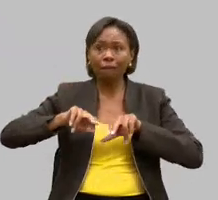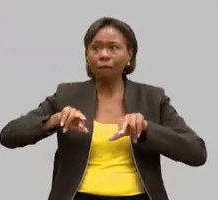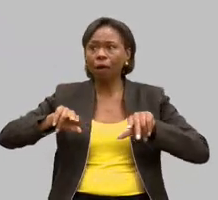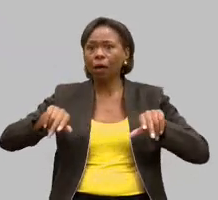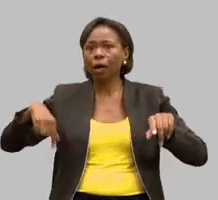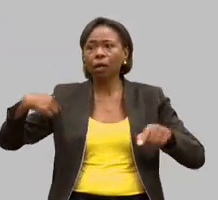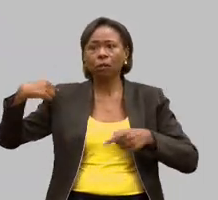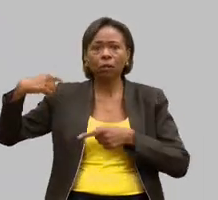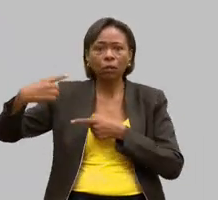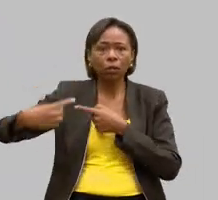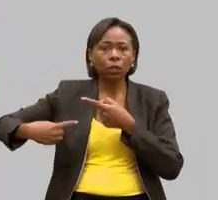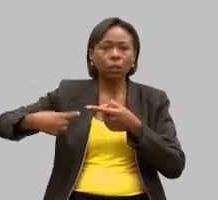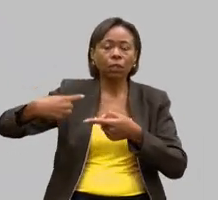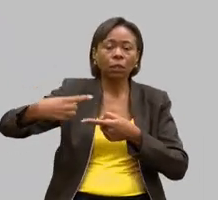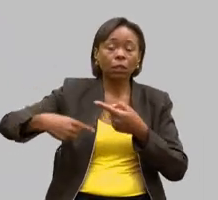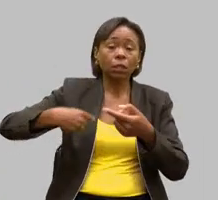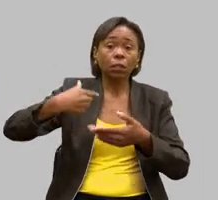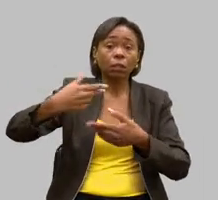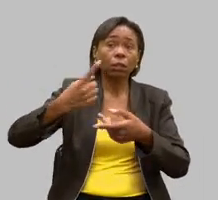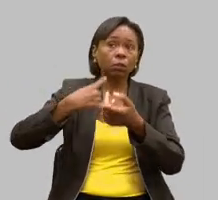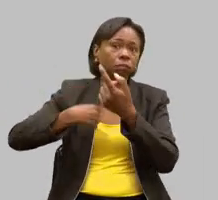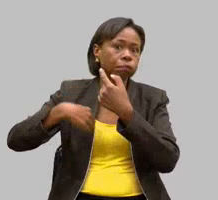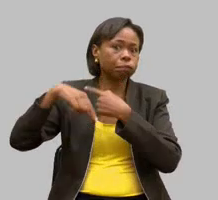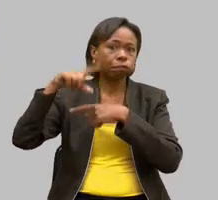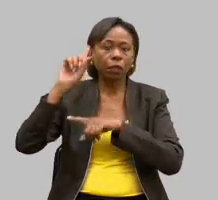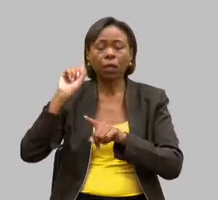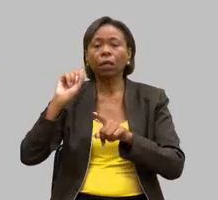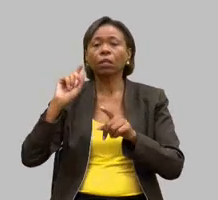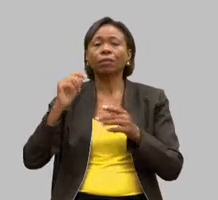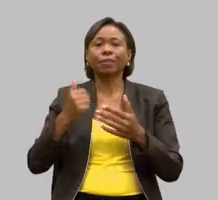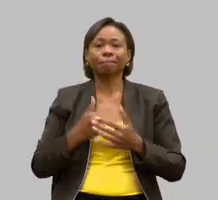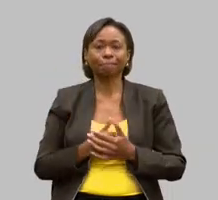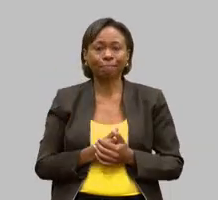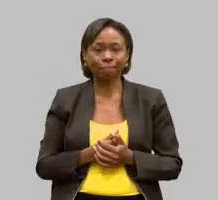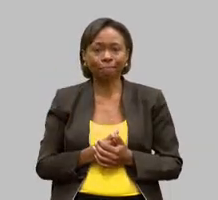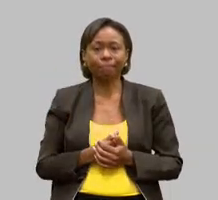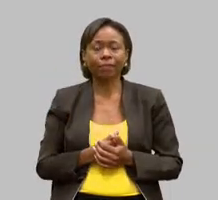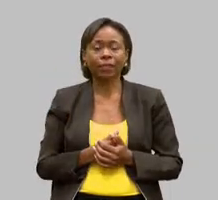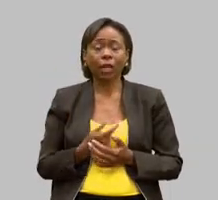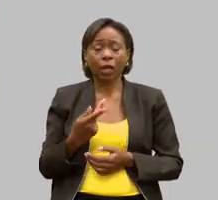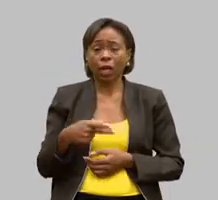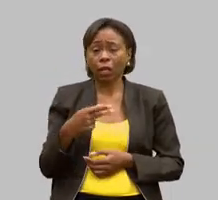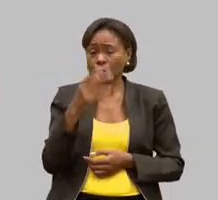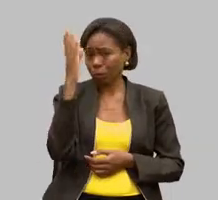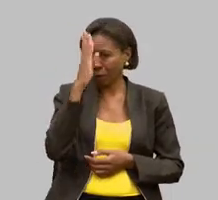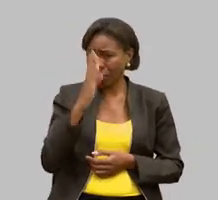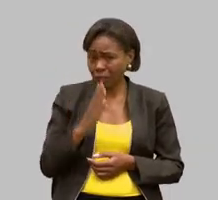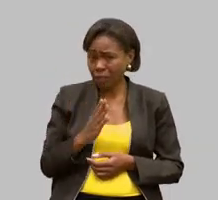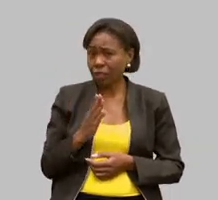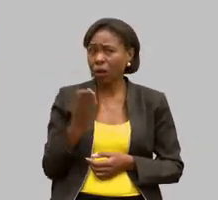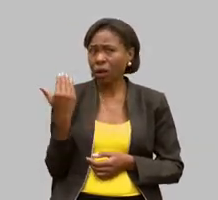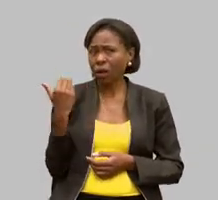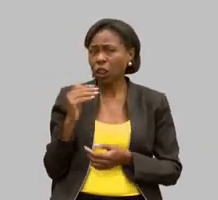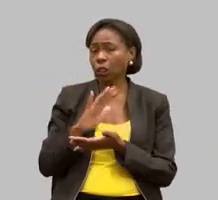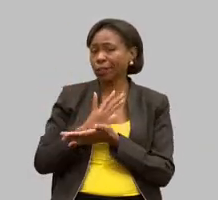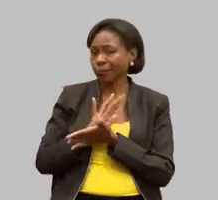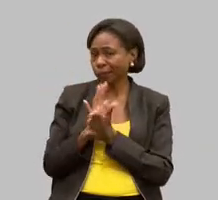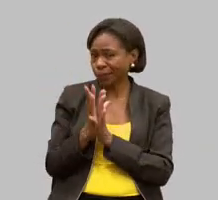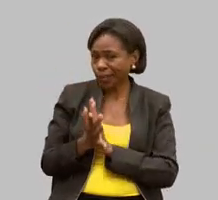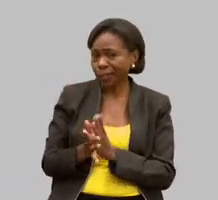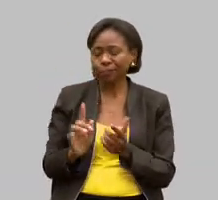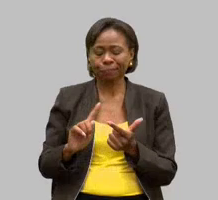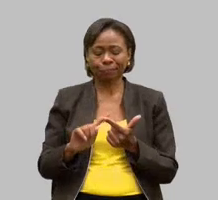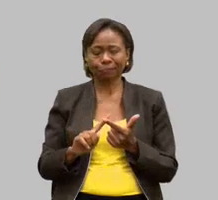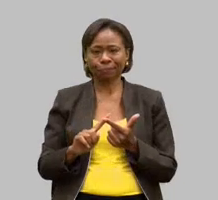paradigmas porque no Brasil a gente passou pela exclusão nós passamos pela segregação